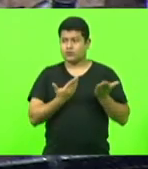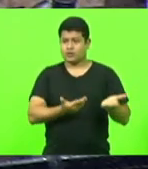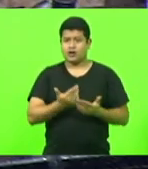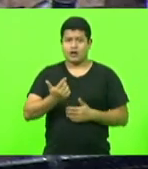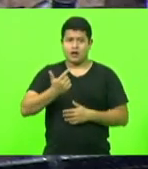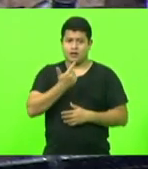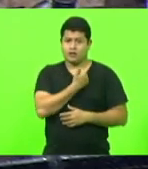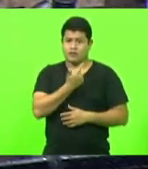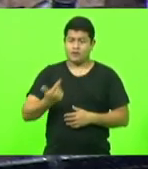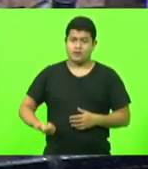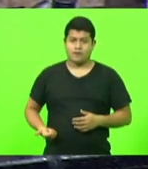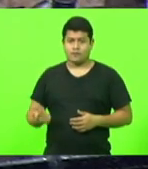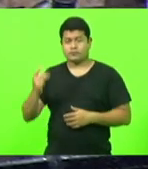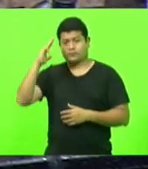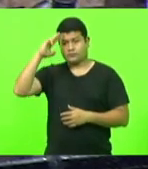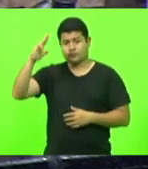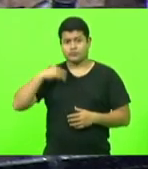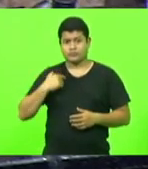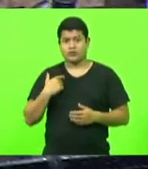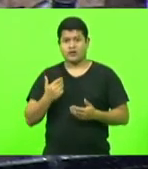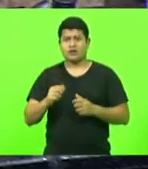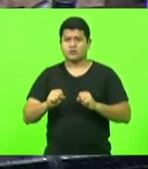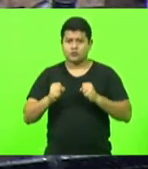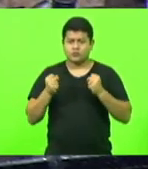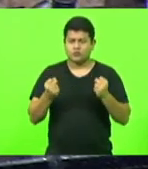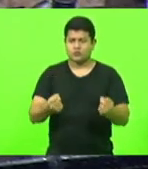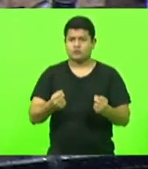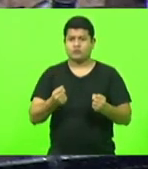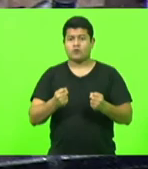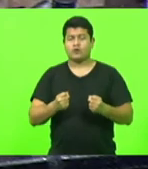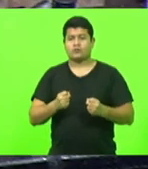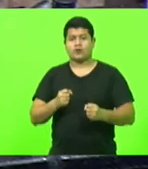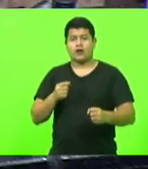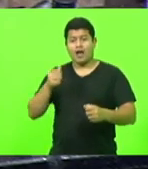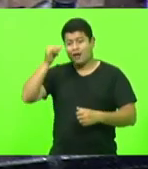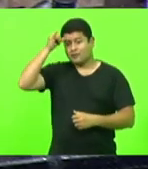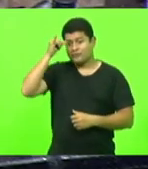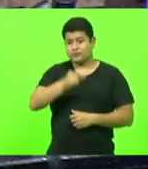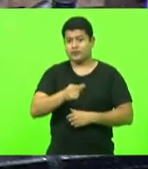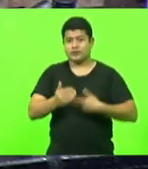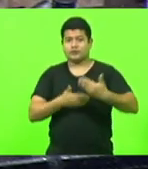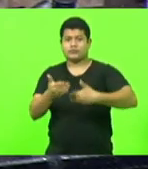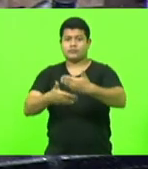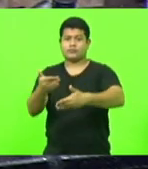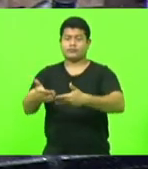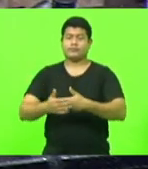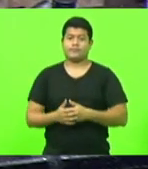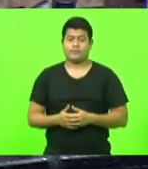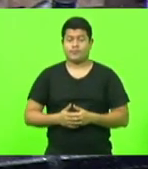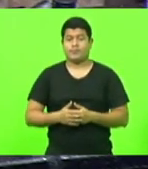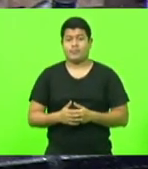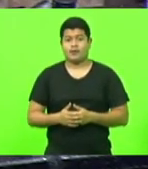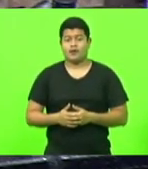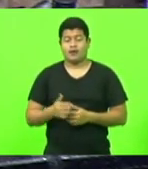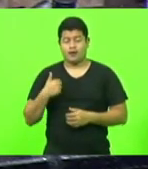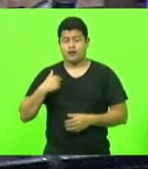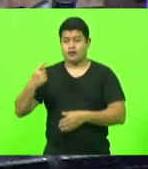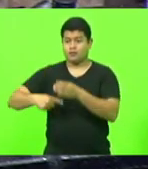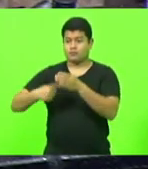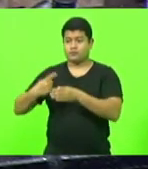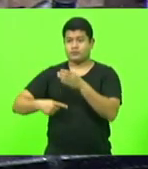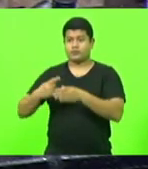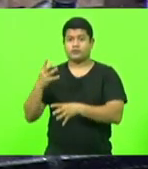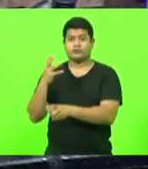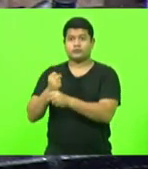de fazer de tudo para que essa proposta não vá para frente. E eu pude, na comissão de finanças, ver o